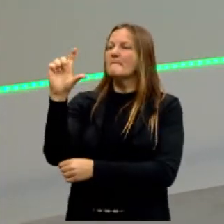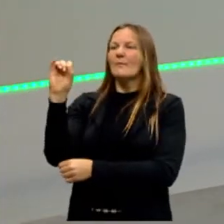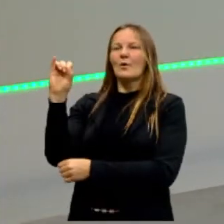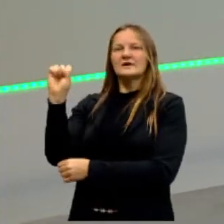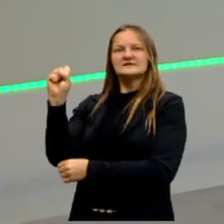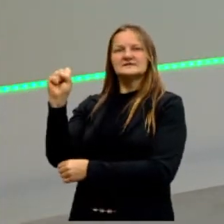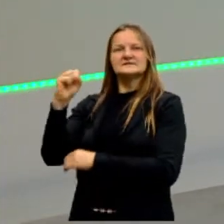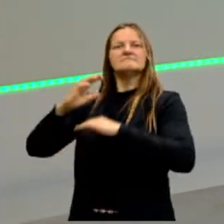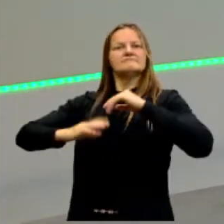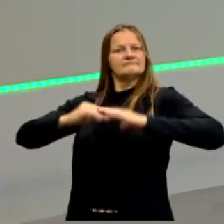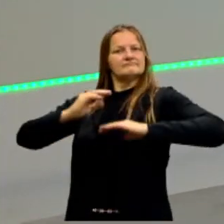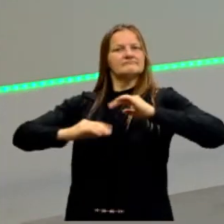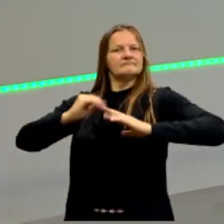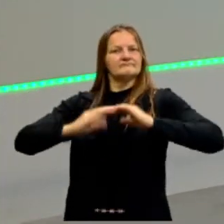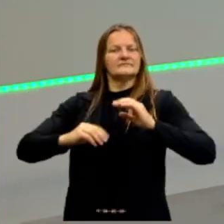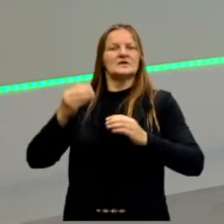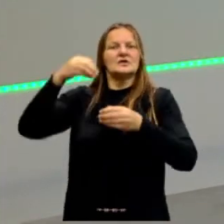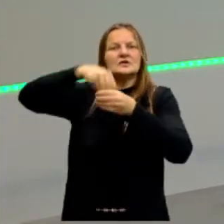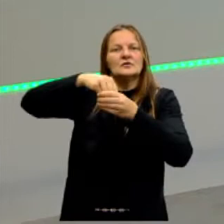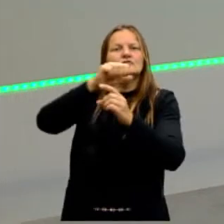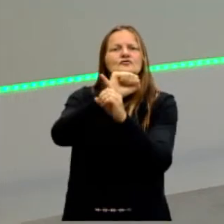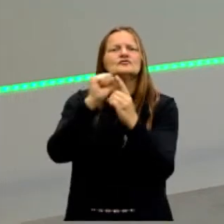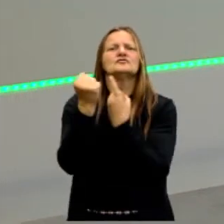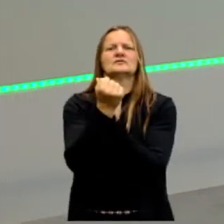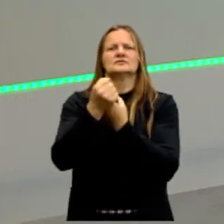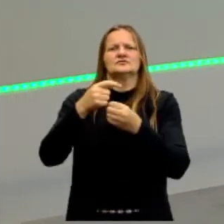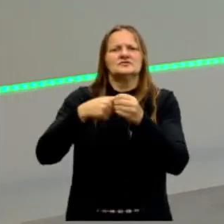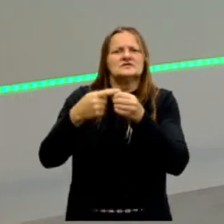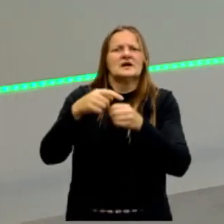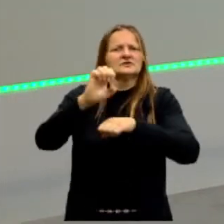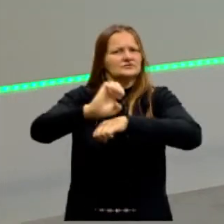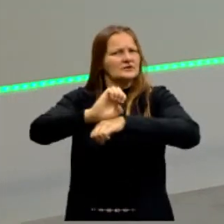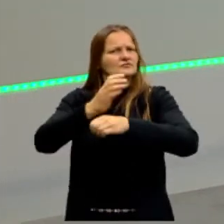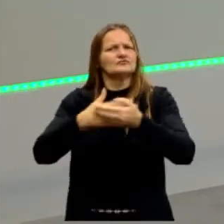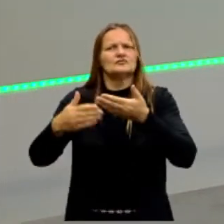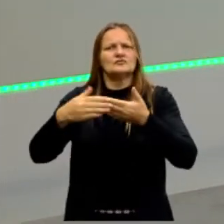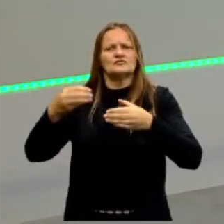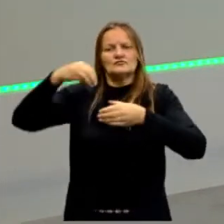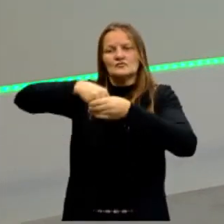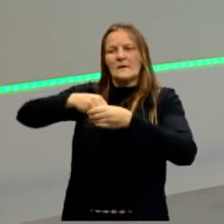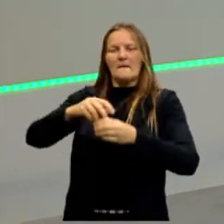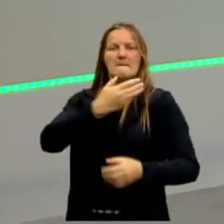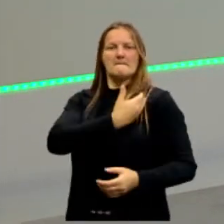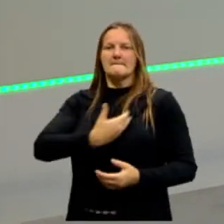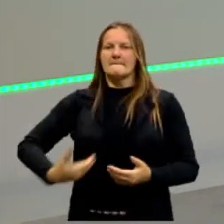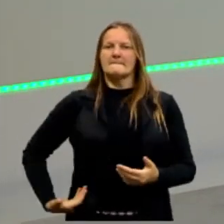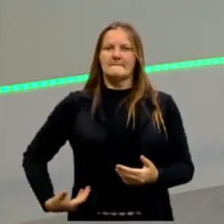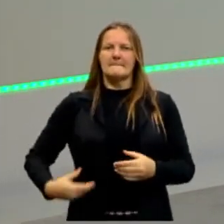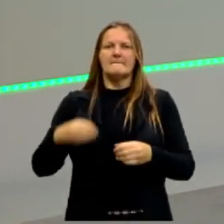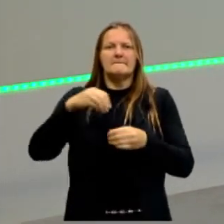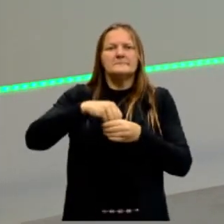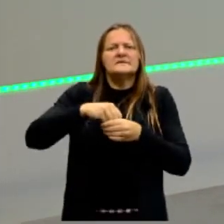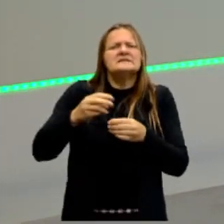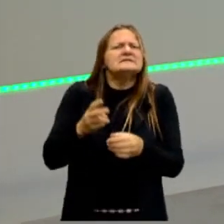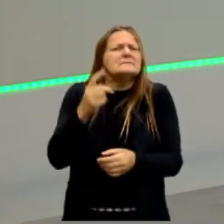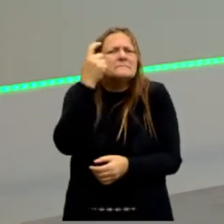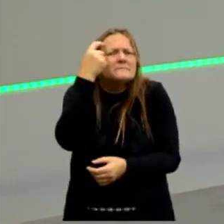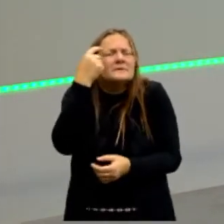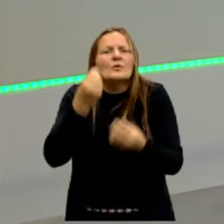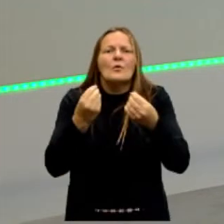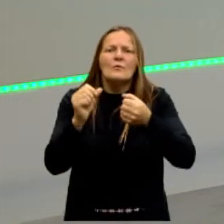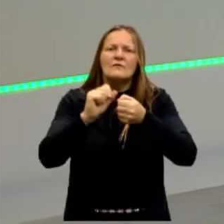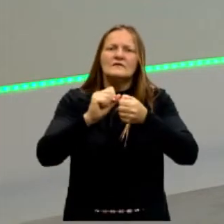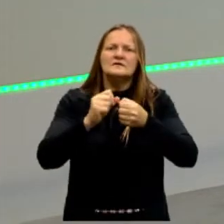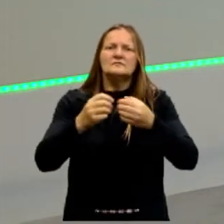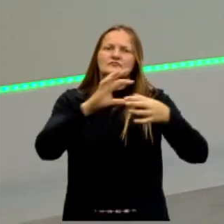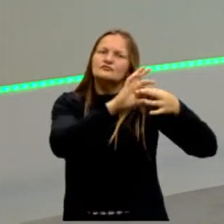ação dentro da sociedade, da cidade-estado. Dentro do tempo, no espaço, sempre pensando, tentando